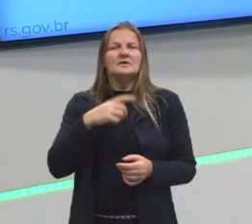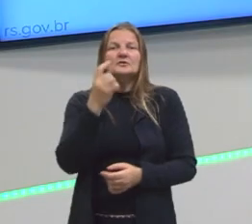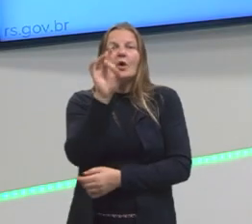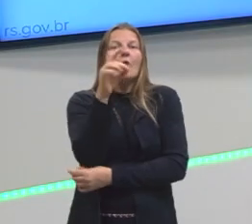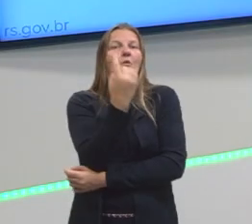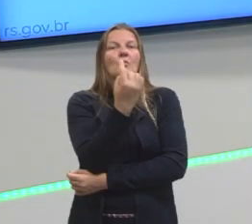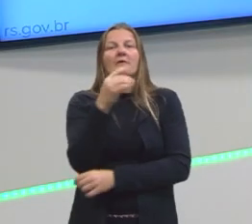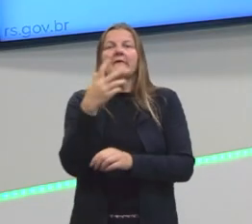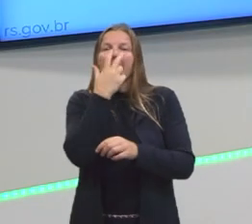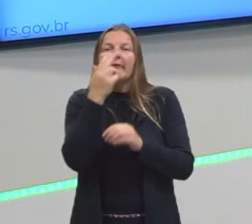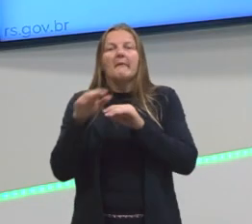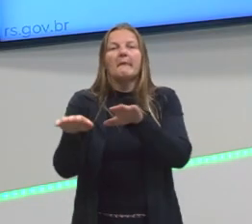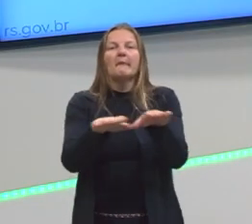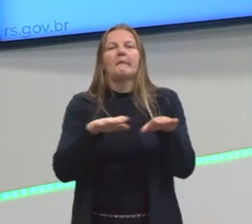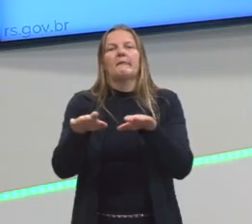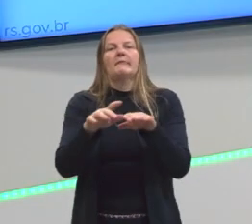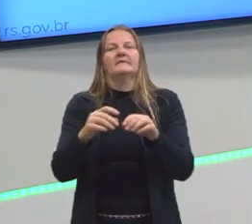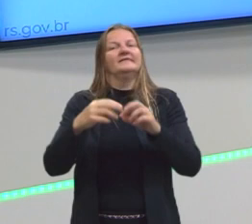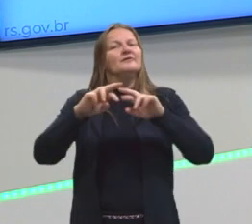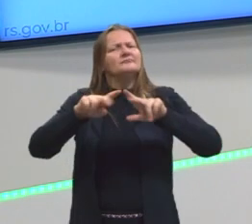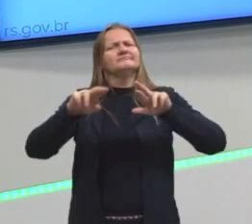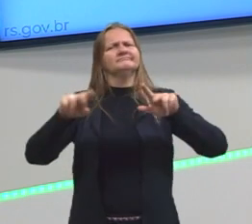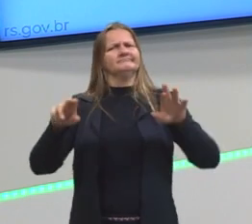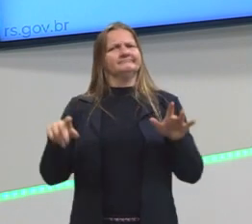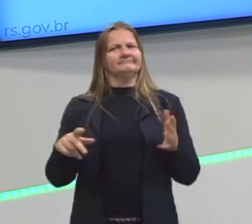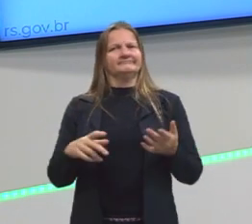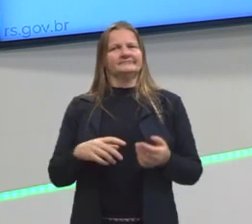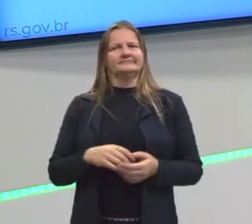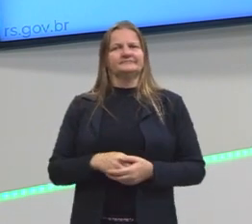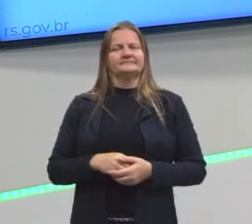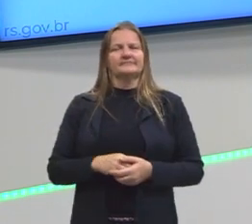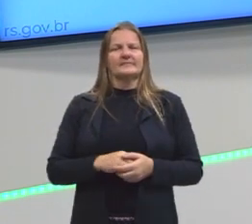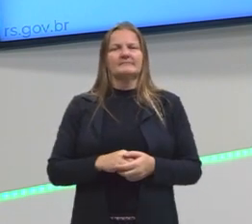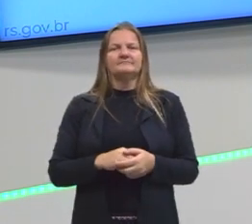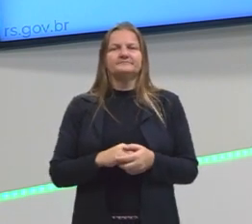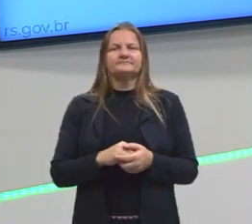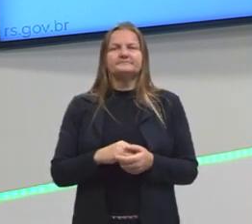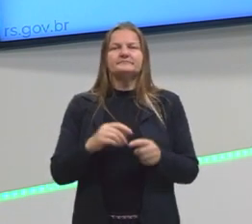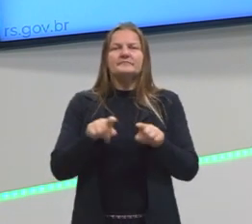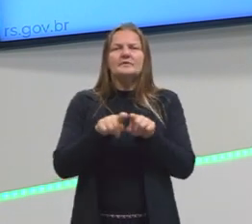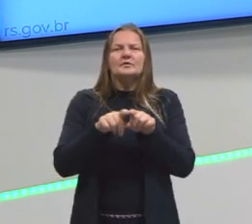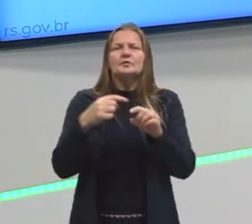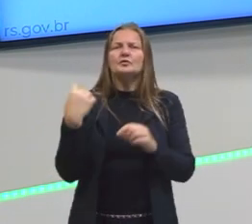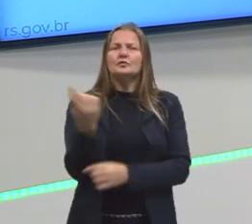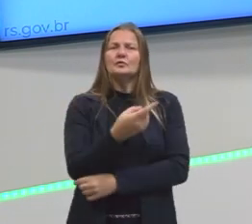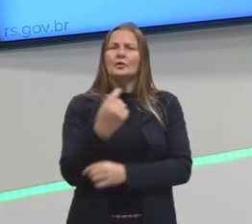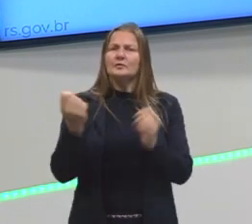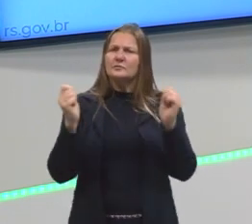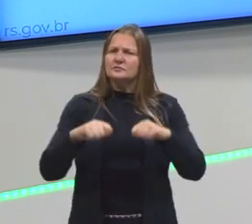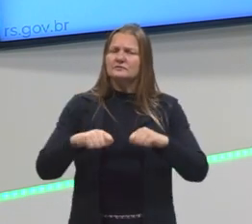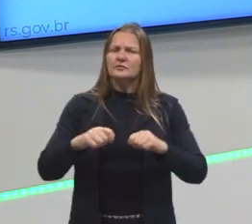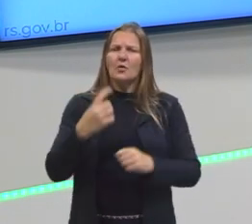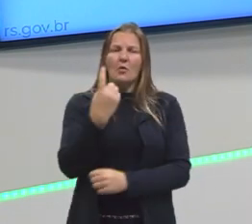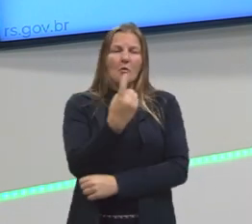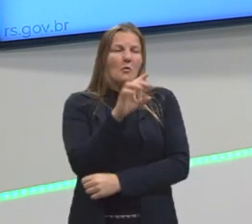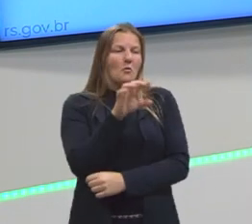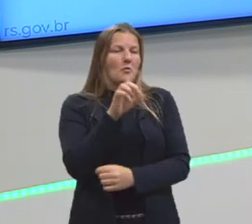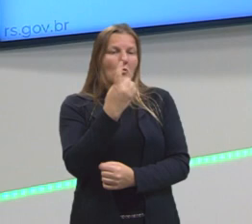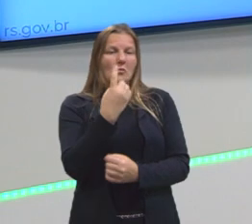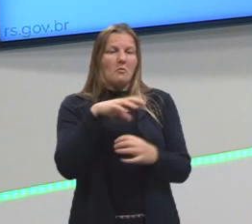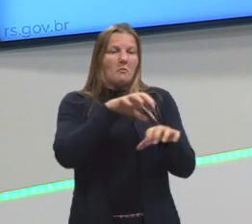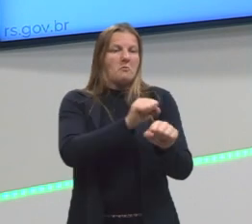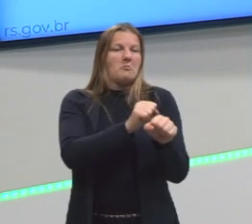mais, ou de forma muito diluída, essas metanarrativas das quais nós possamos nos agarrar como tábua de